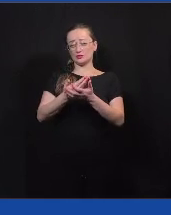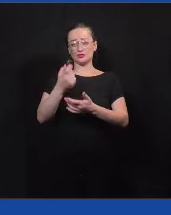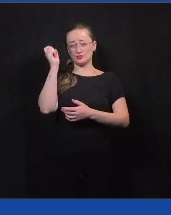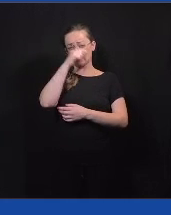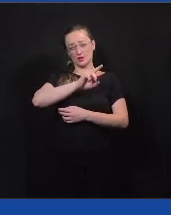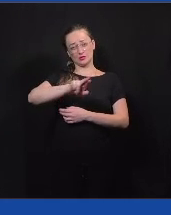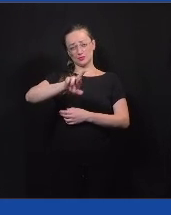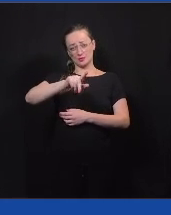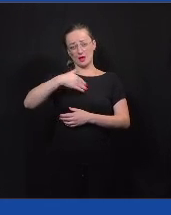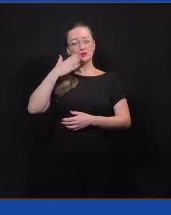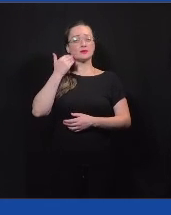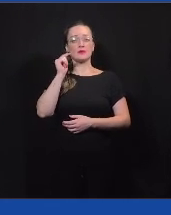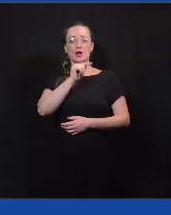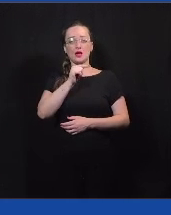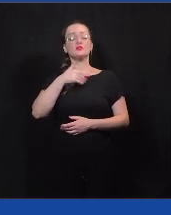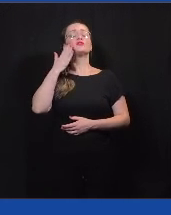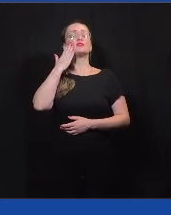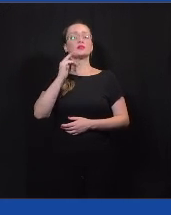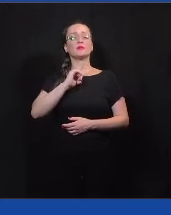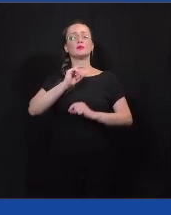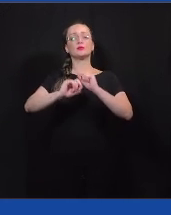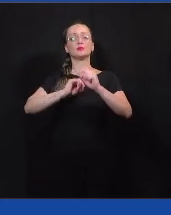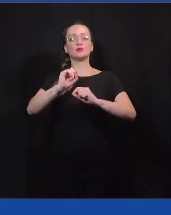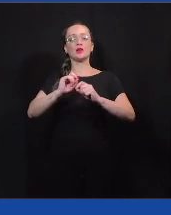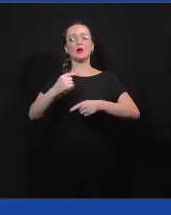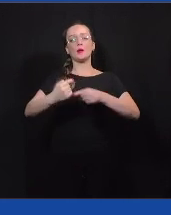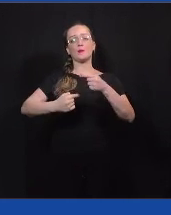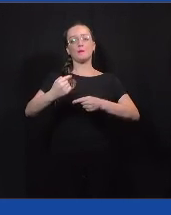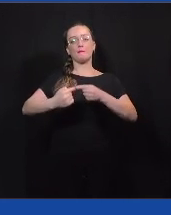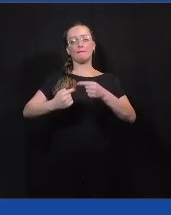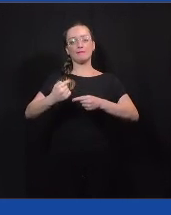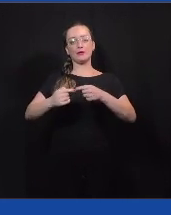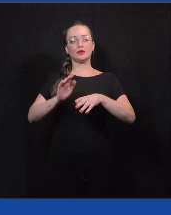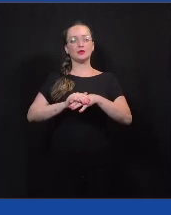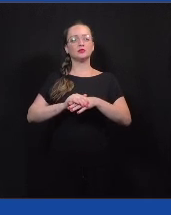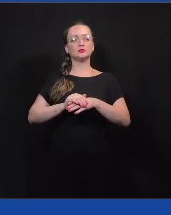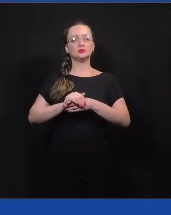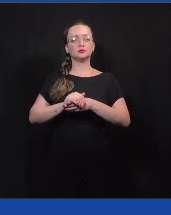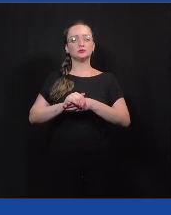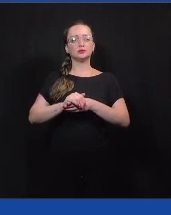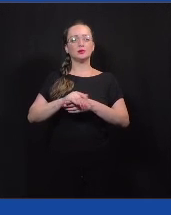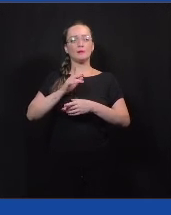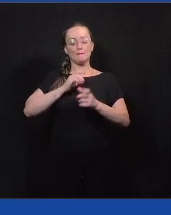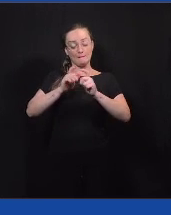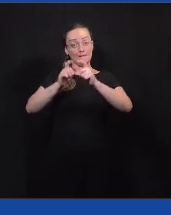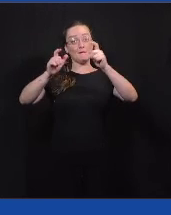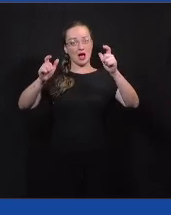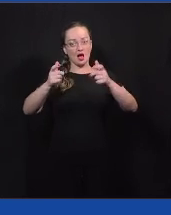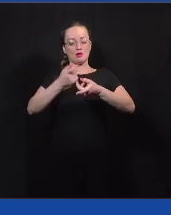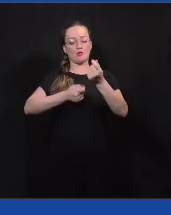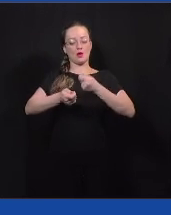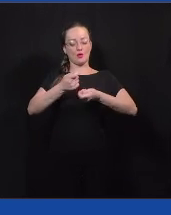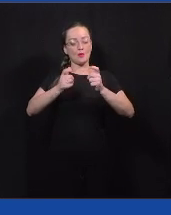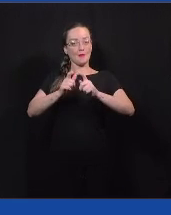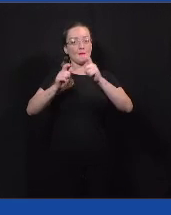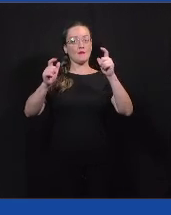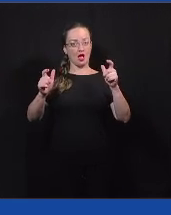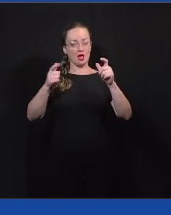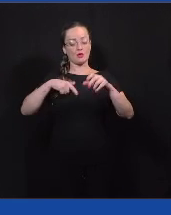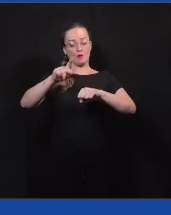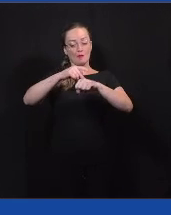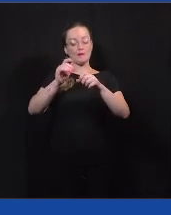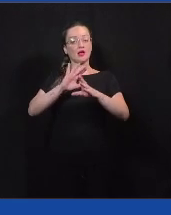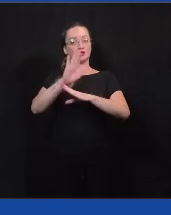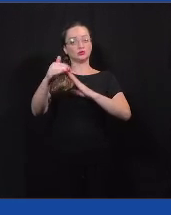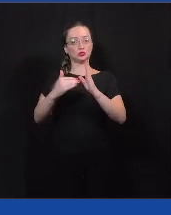saber, pessoal? A gente sabe que tem uma política macro, né, política macroeconômica do país inteiro,